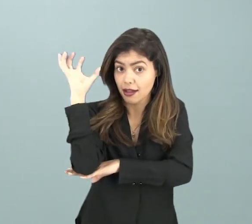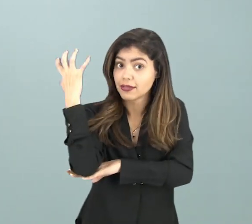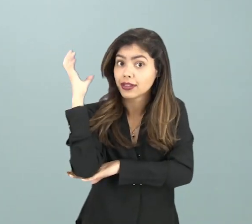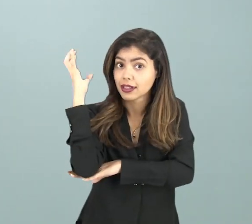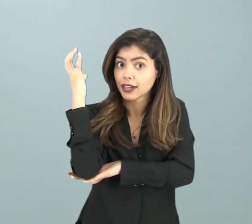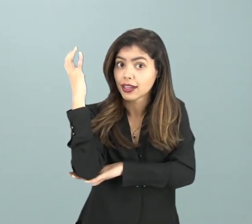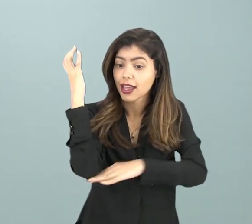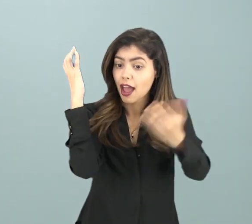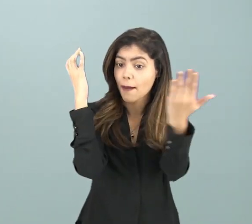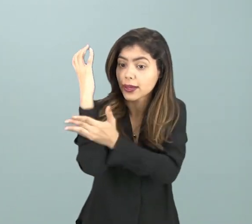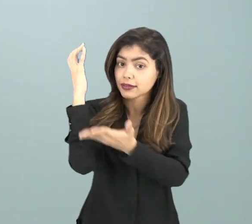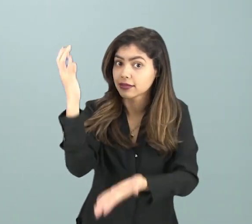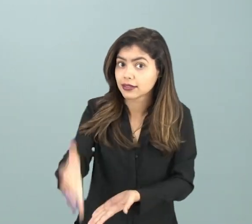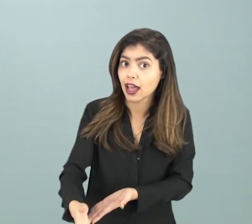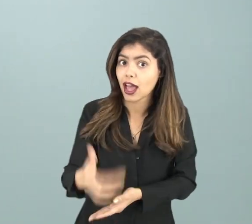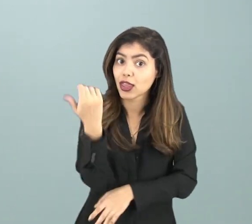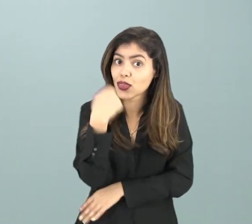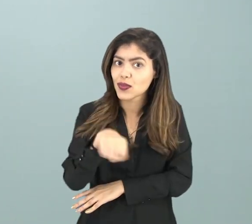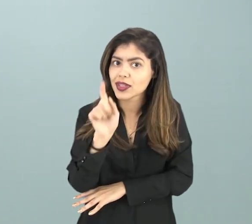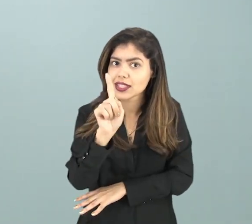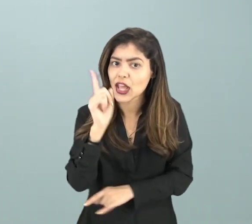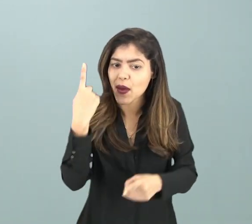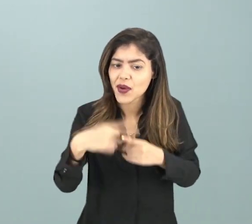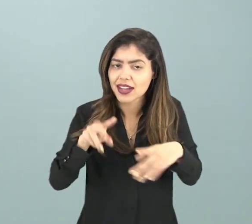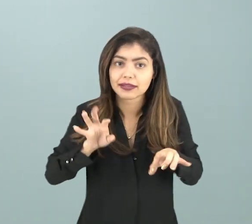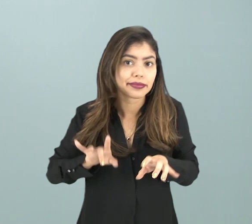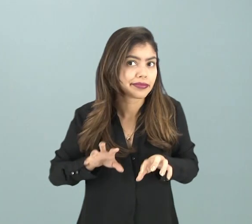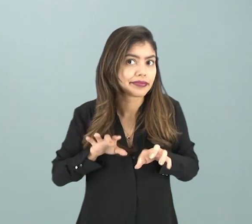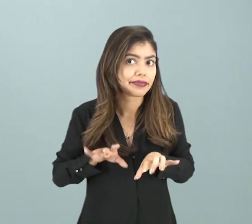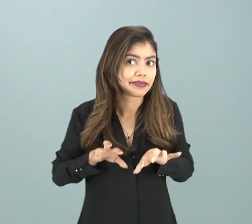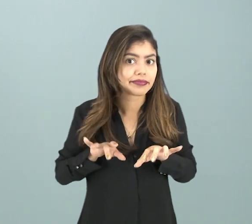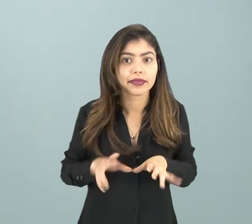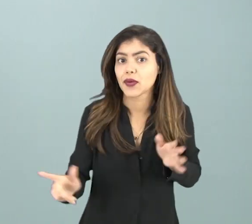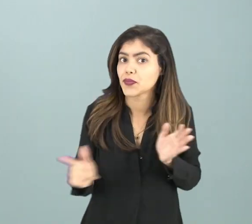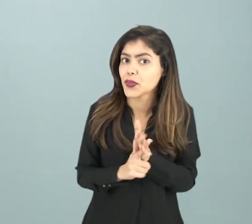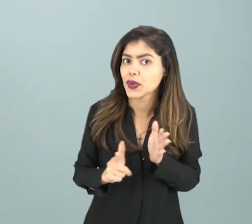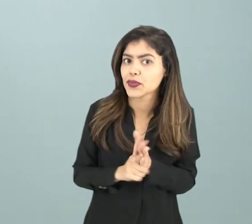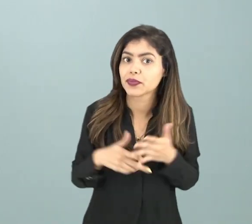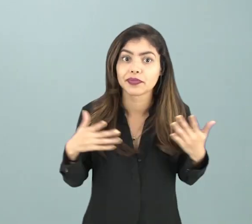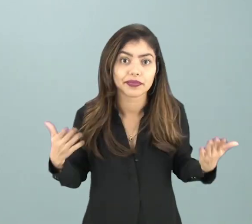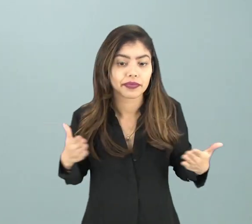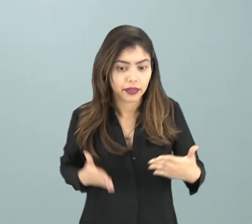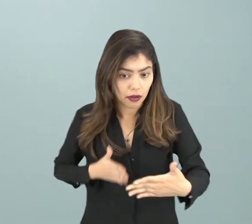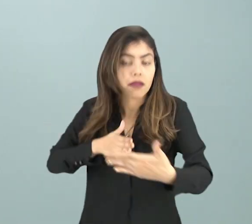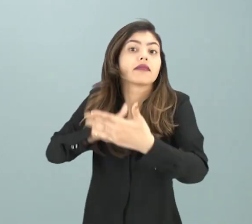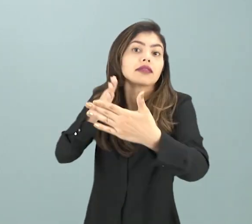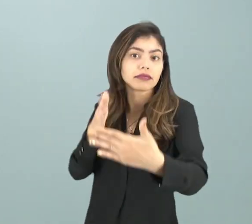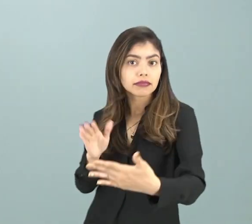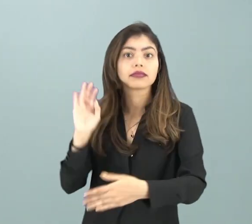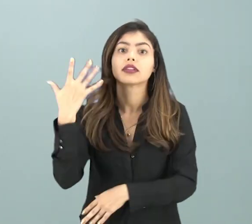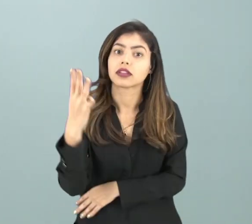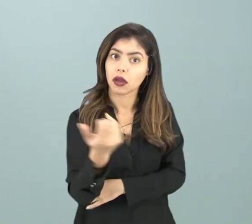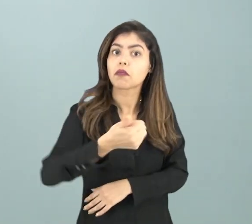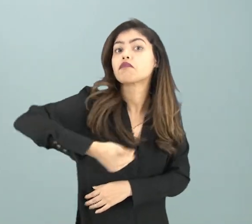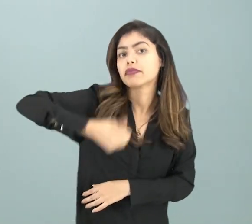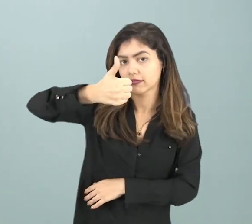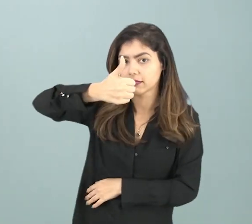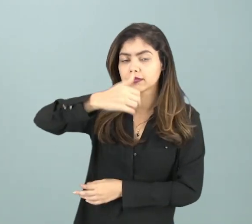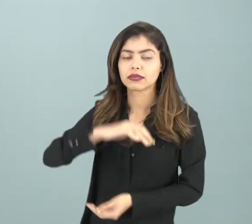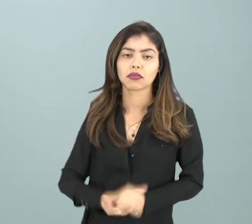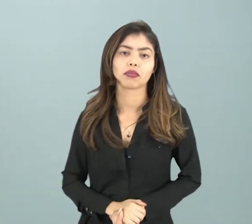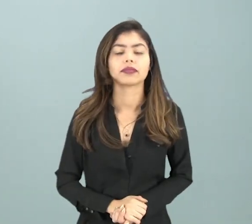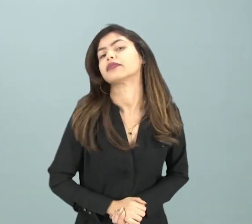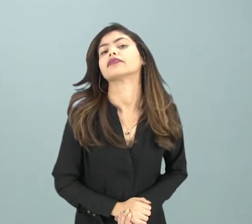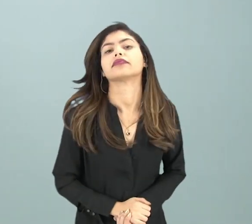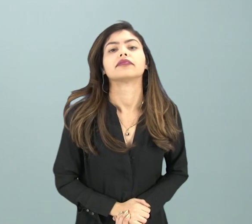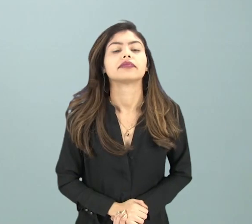elas deixam de ser derrubadas para serem transformadas em papel? É um impacto ambiental positivo. E